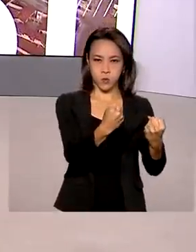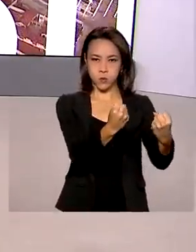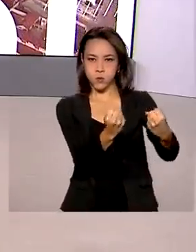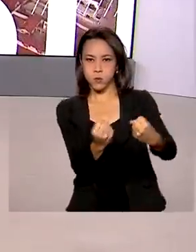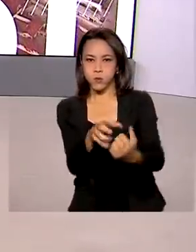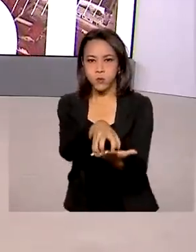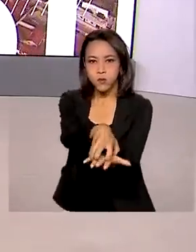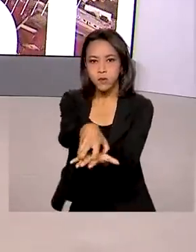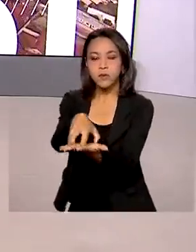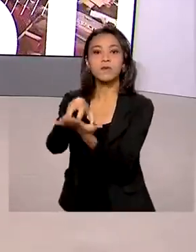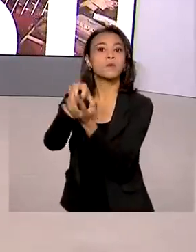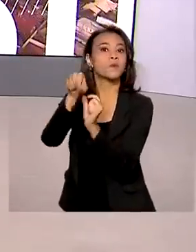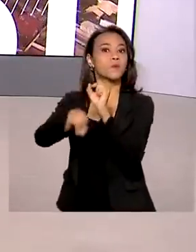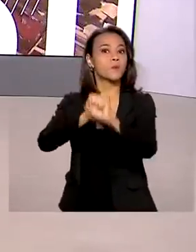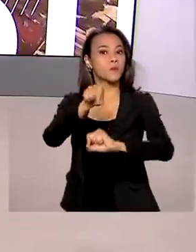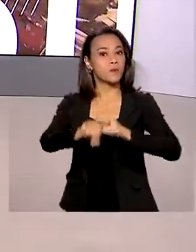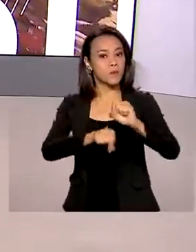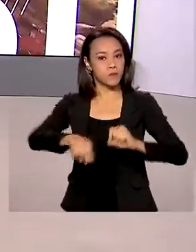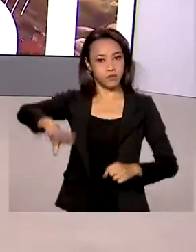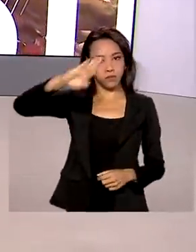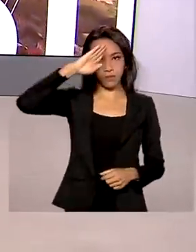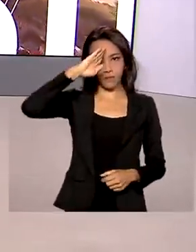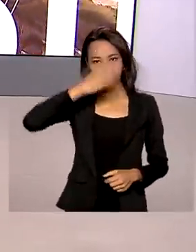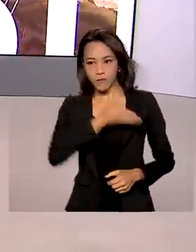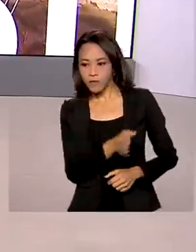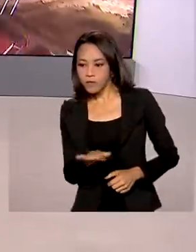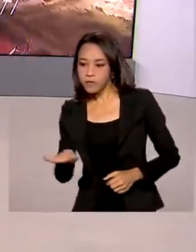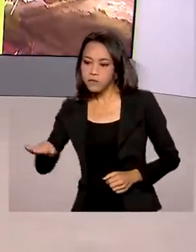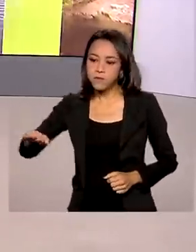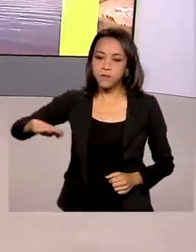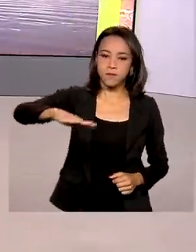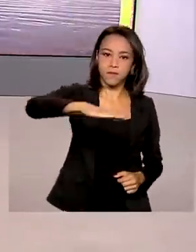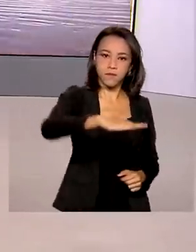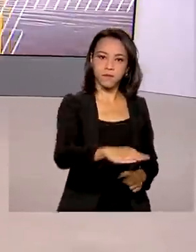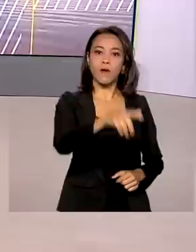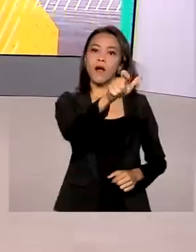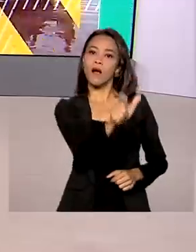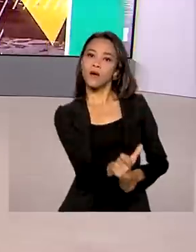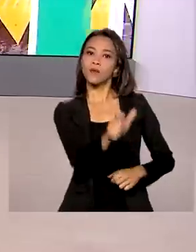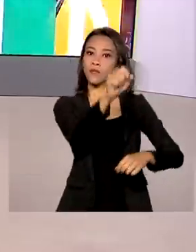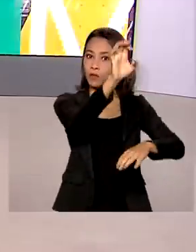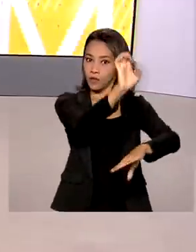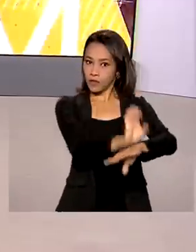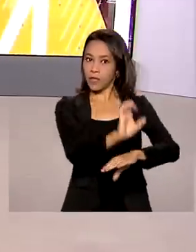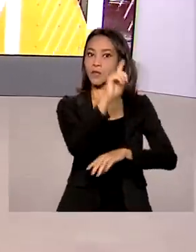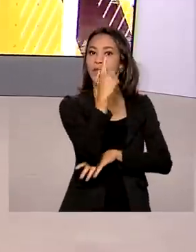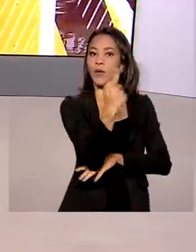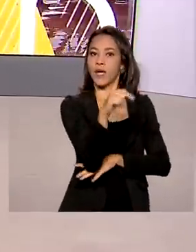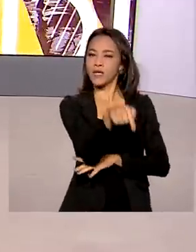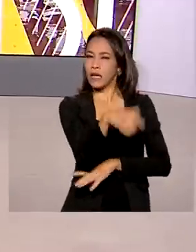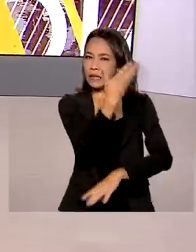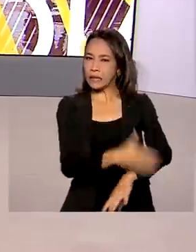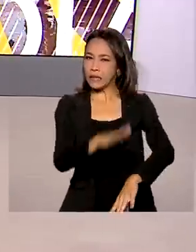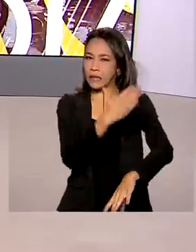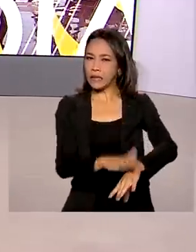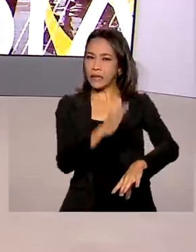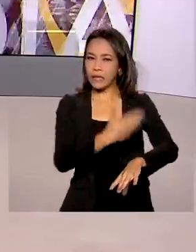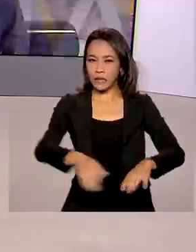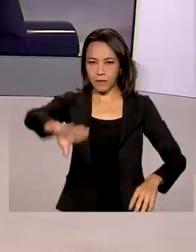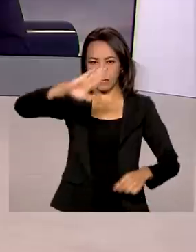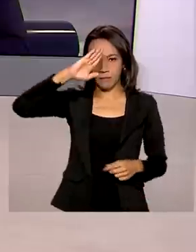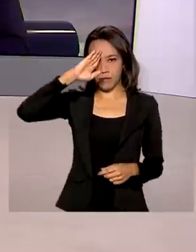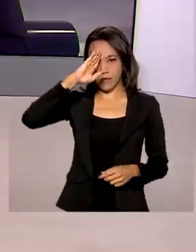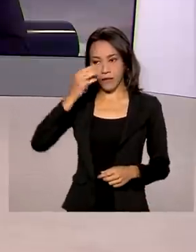Brasília hoje. Eles estão indo para o campo de instrução de Formosa, em Goiás, onde realizam treinamento militar. A